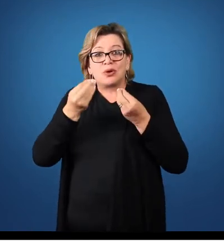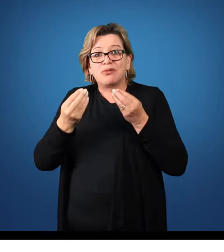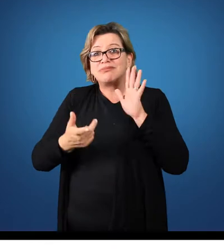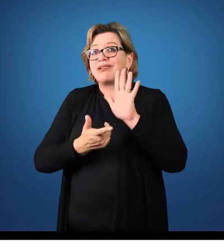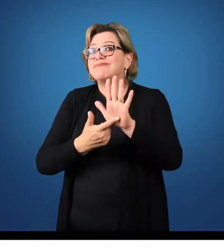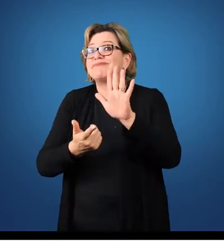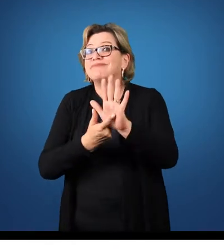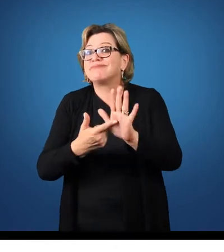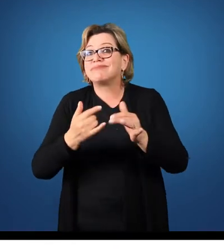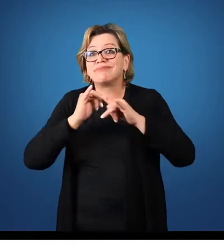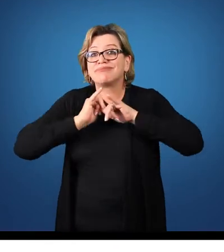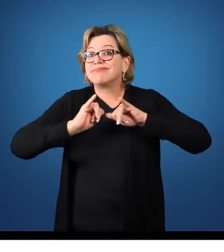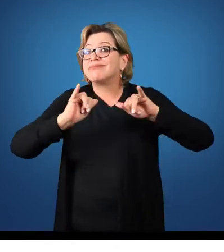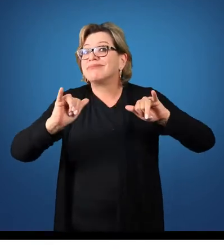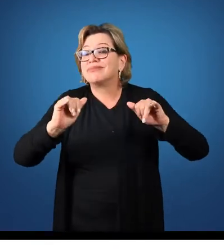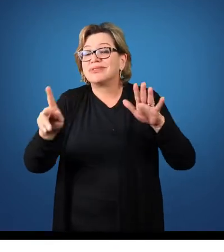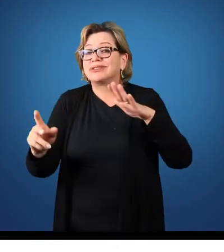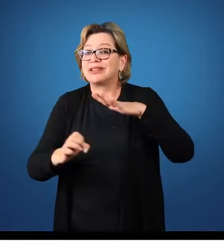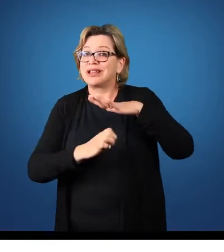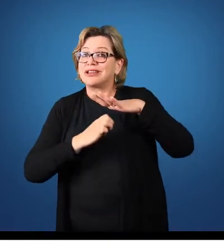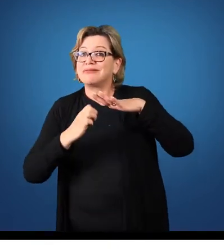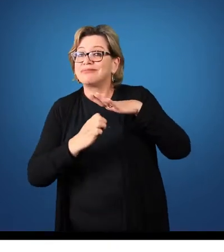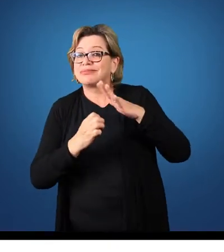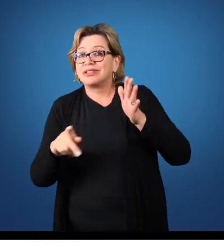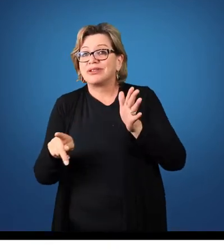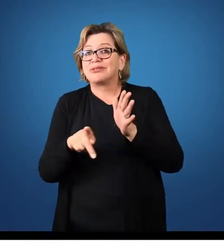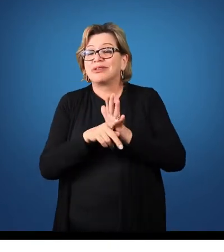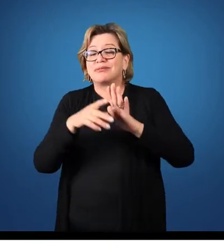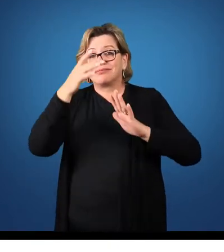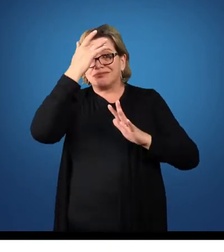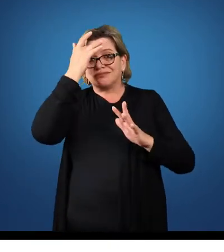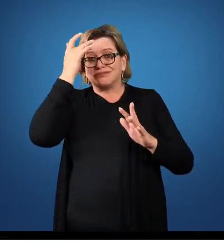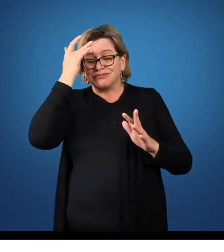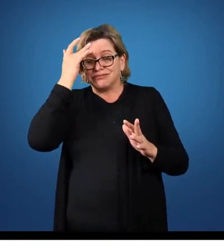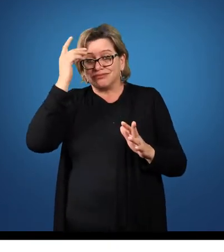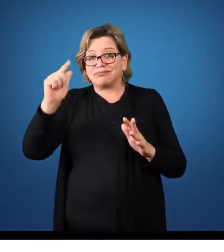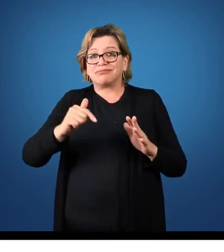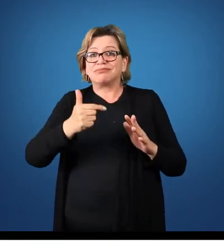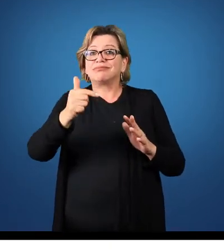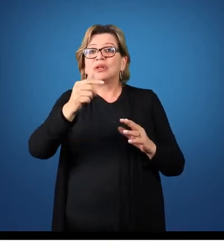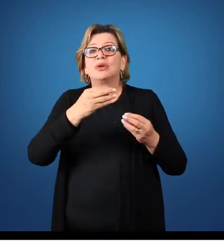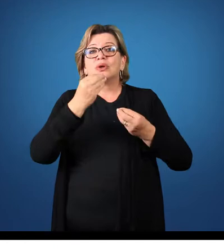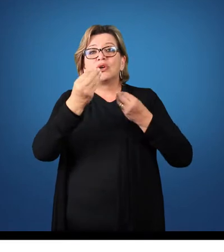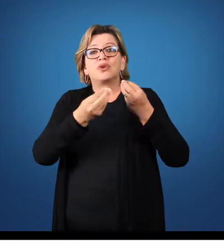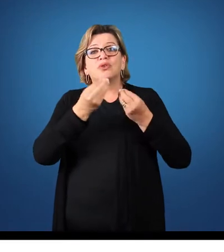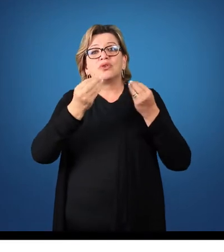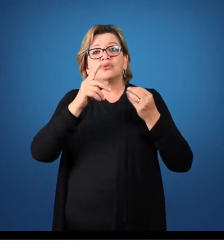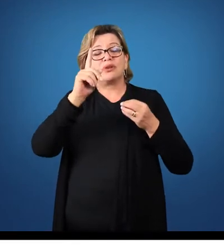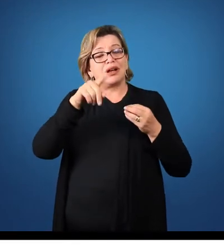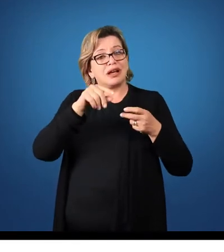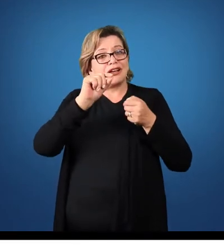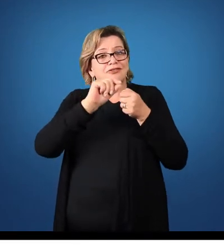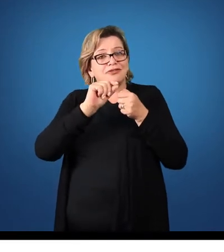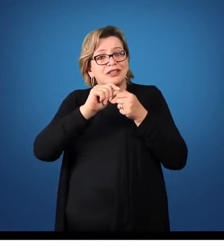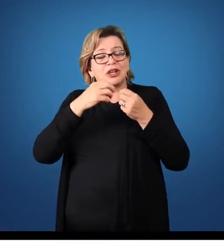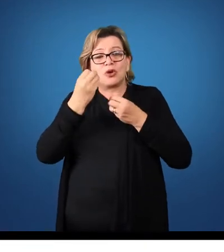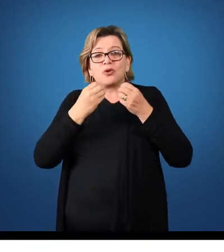leva a informação da empresa para os usuários? Como é que essa informação ela é